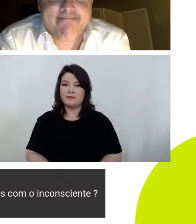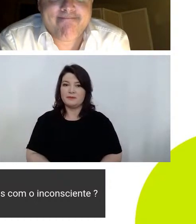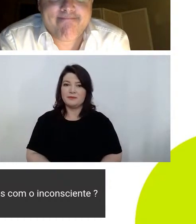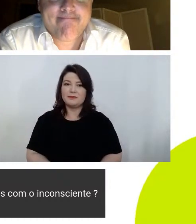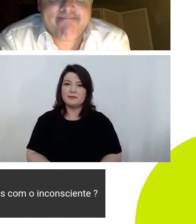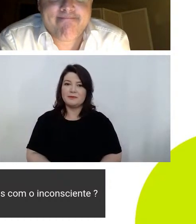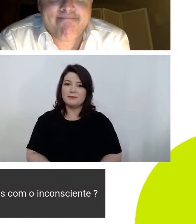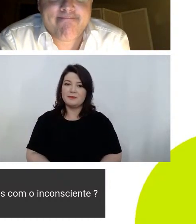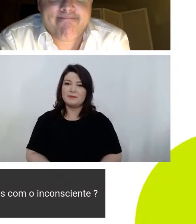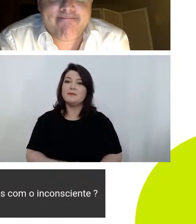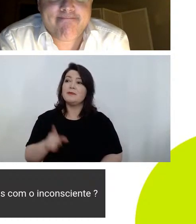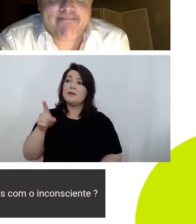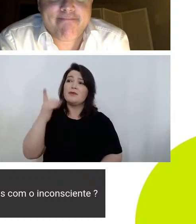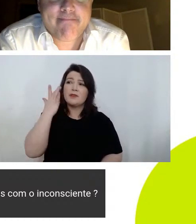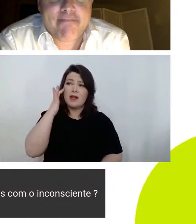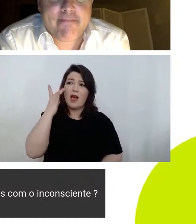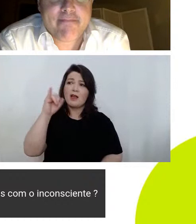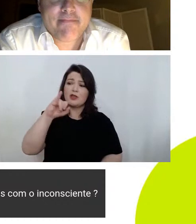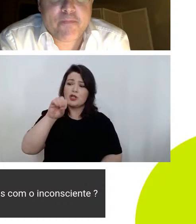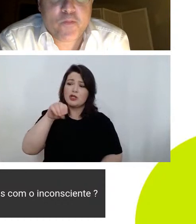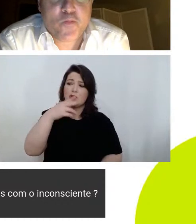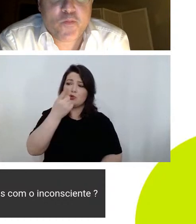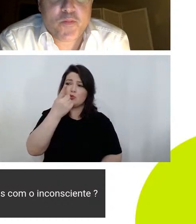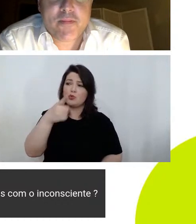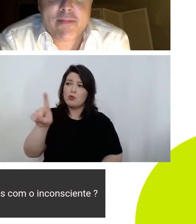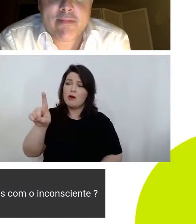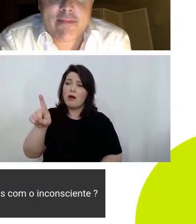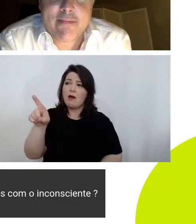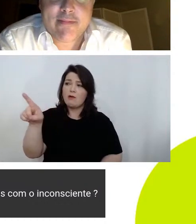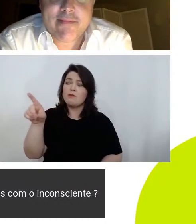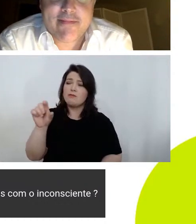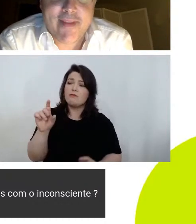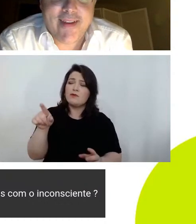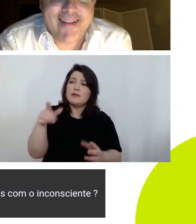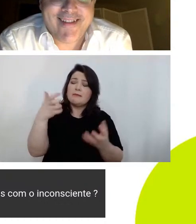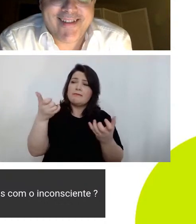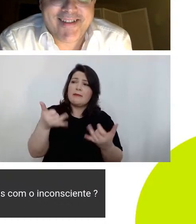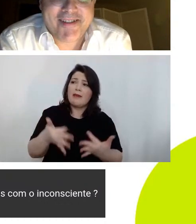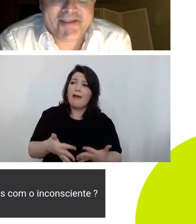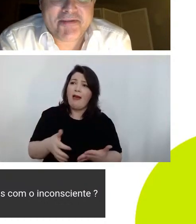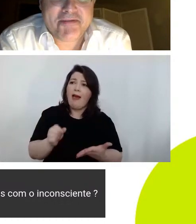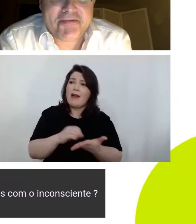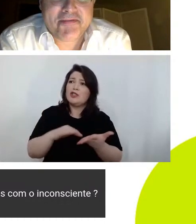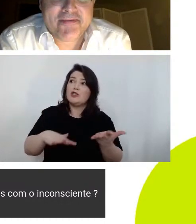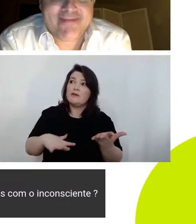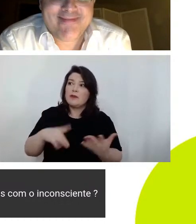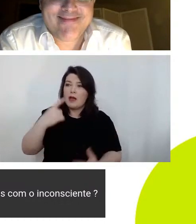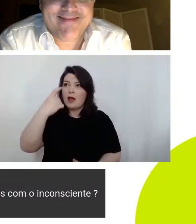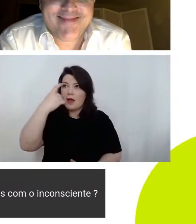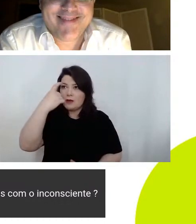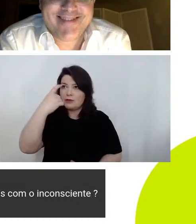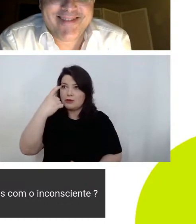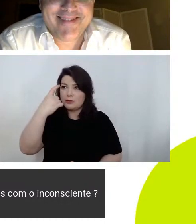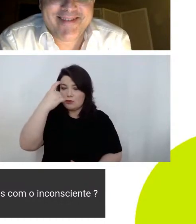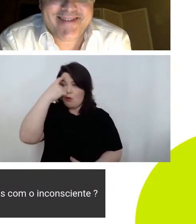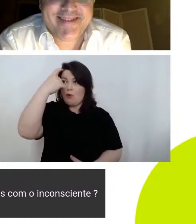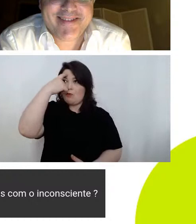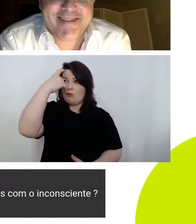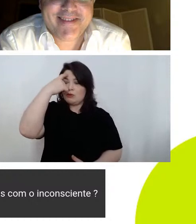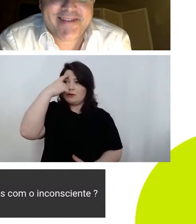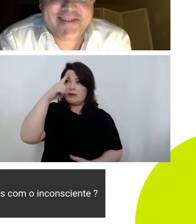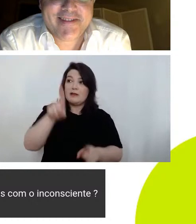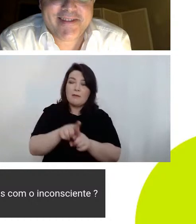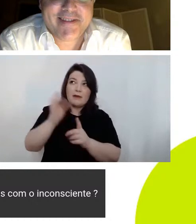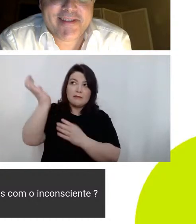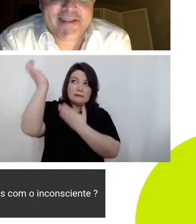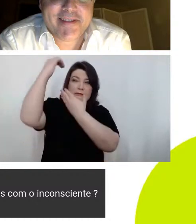e você João o que que pode falar sobre atividade compulsiva e inconsciente da sua forma